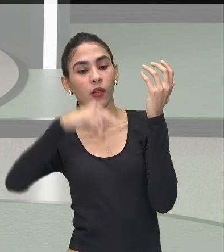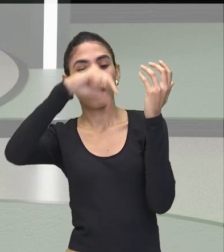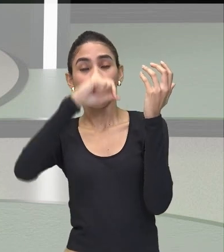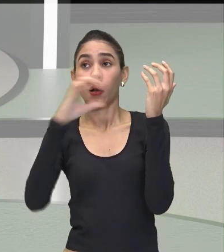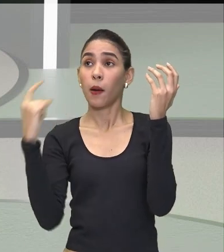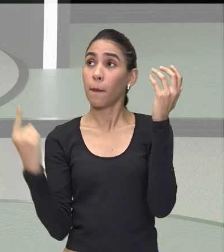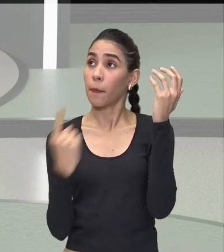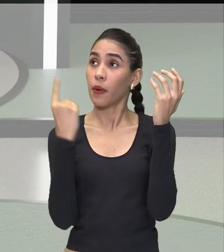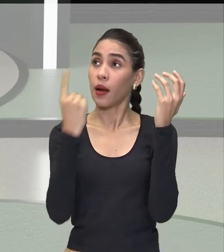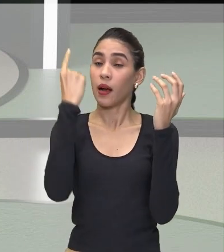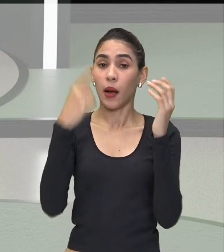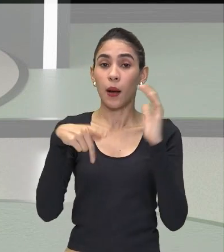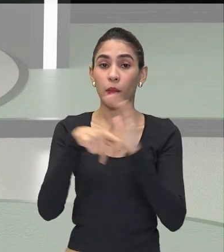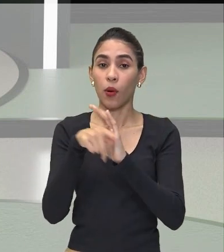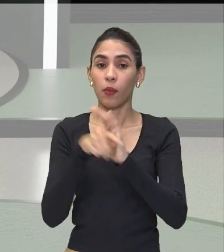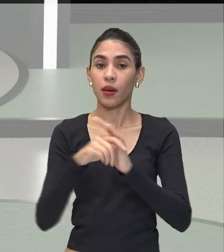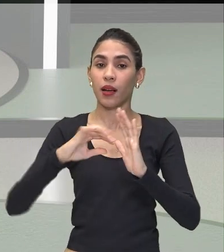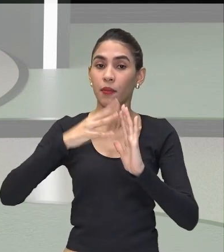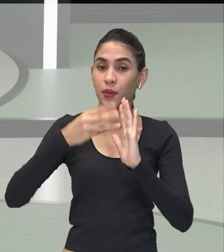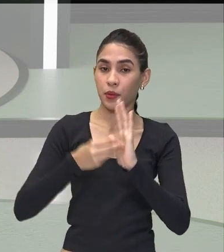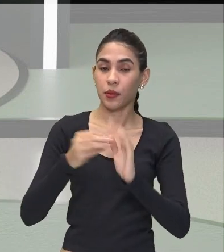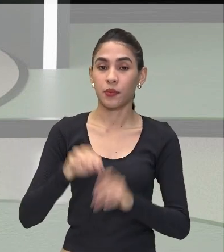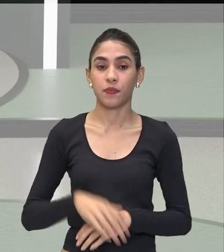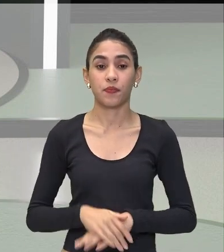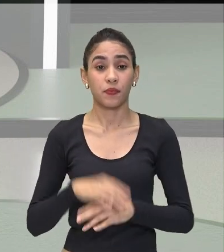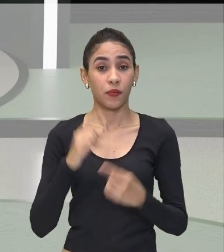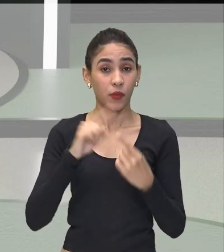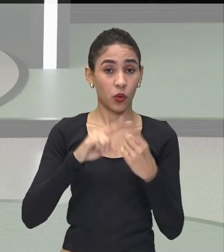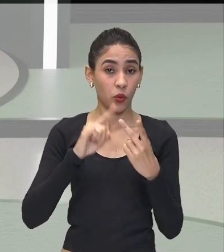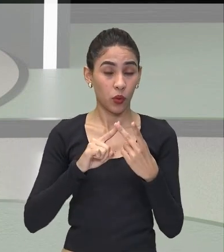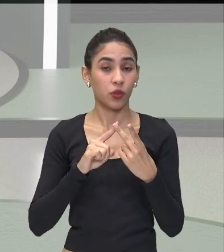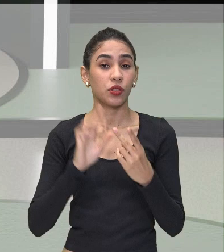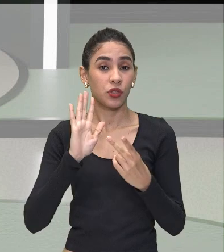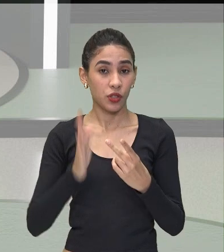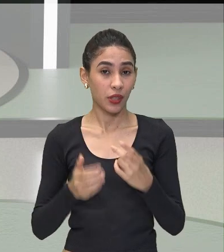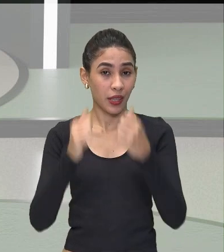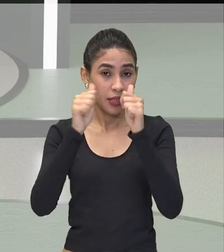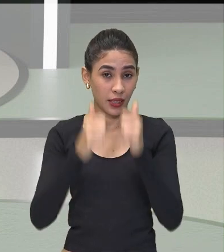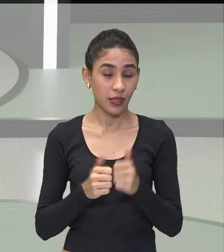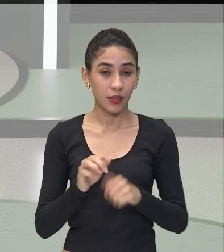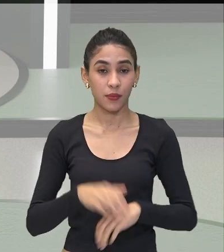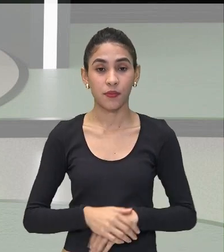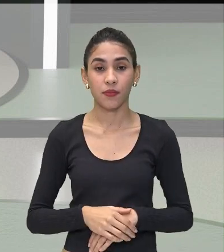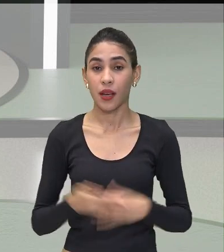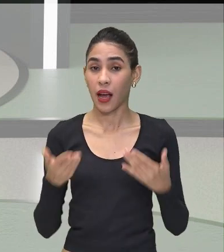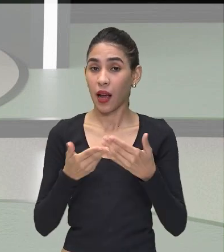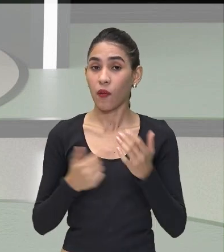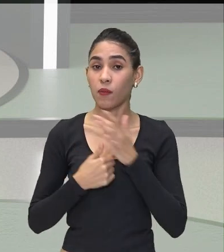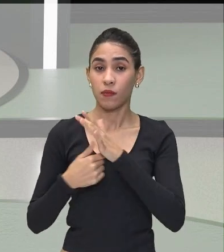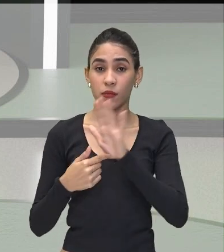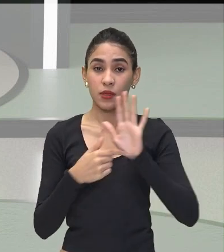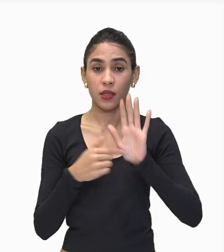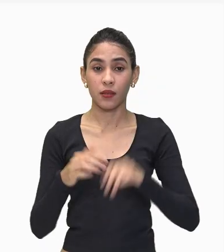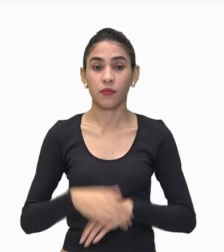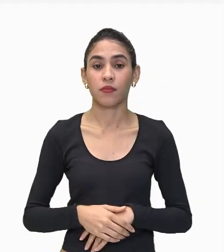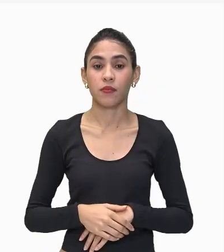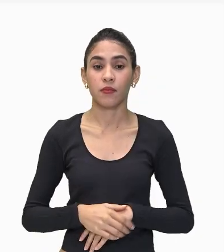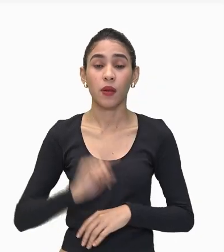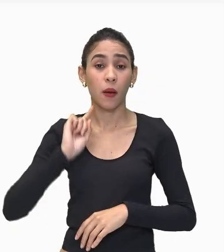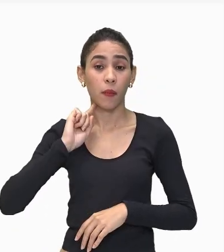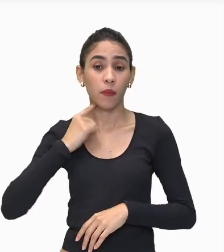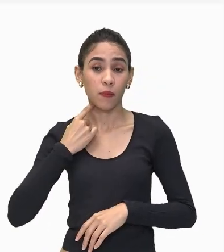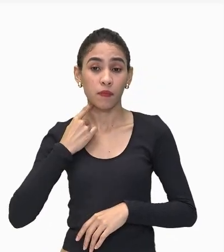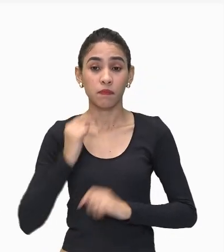Amazônia Tá bom Então a gente Observou aí Dois tipos De biomas E agora Vamos falar Sobre a poluição